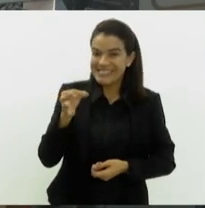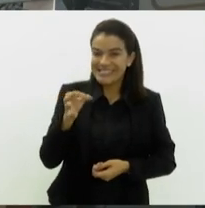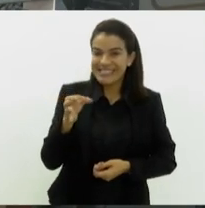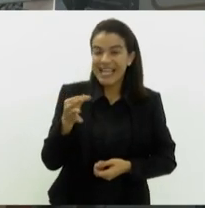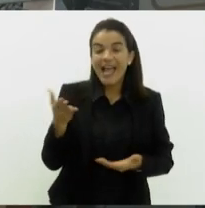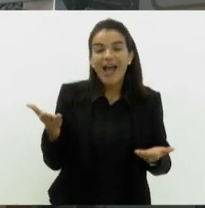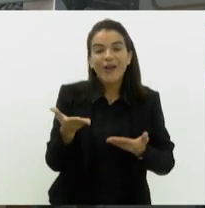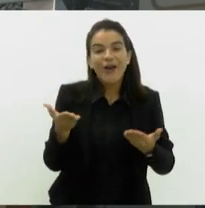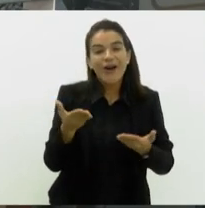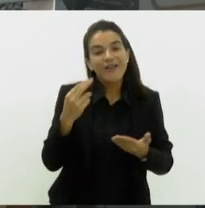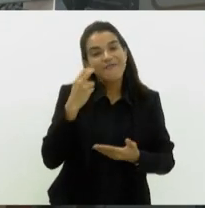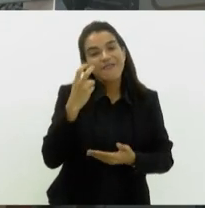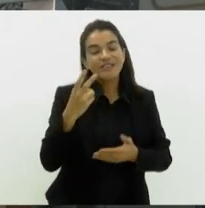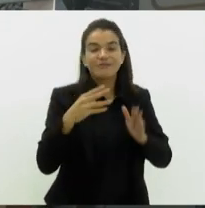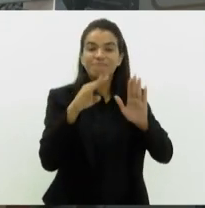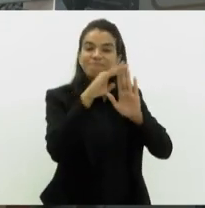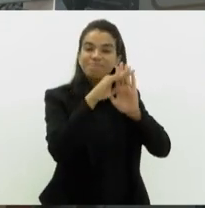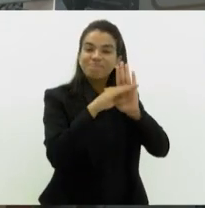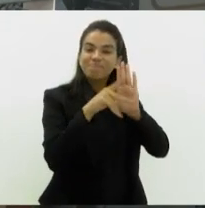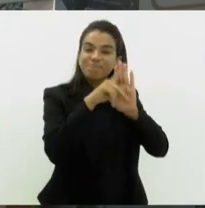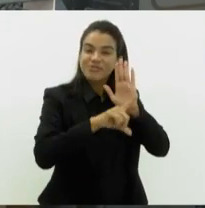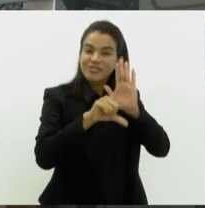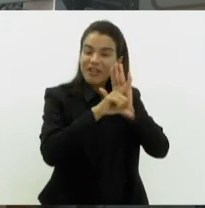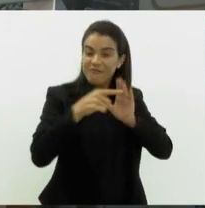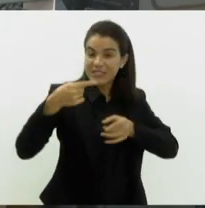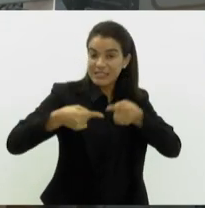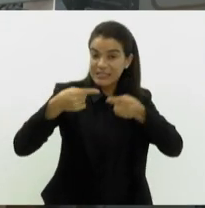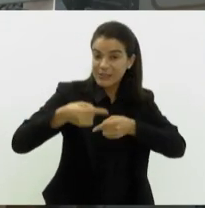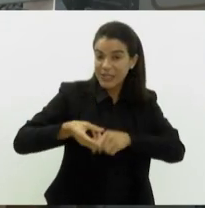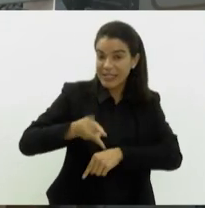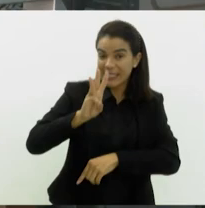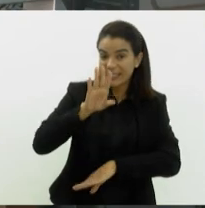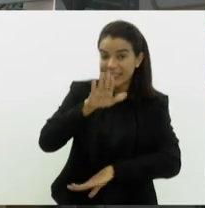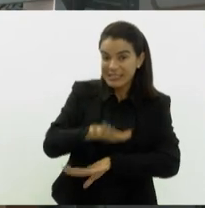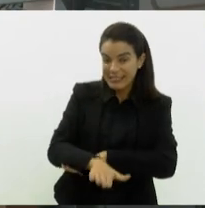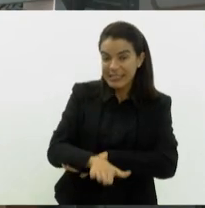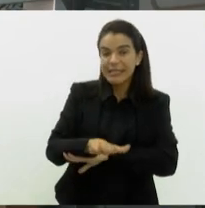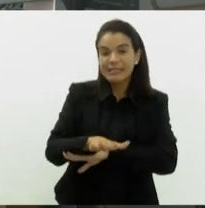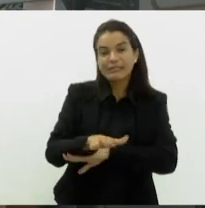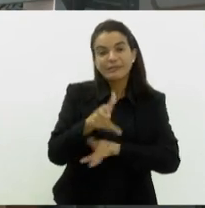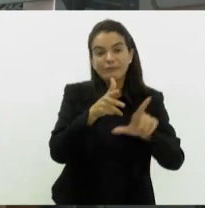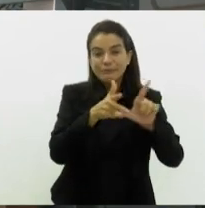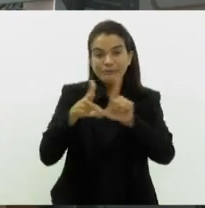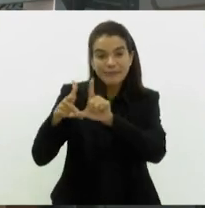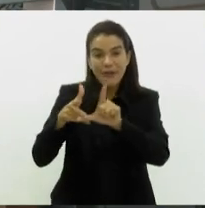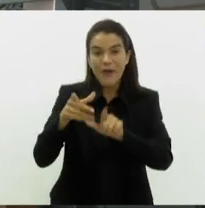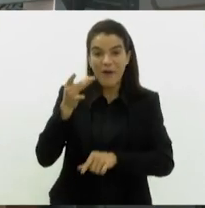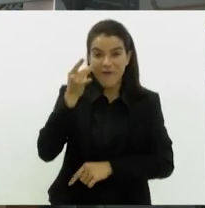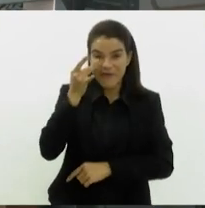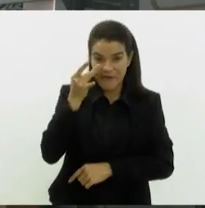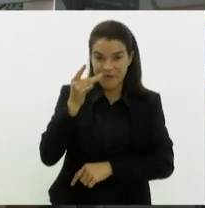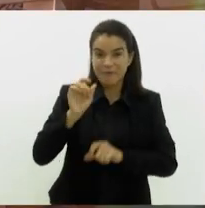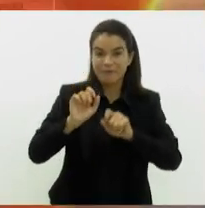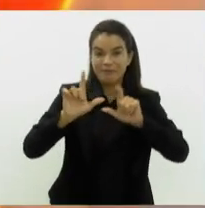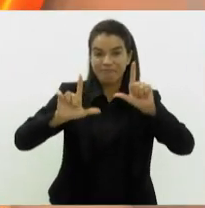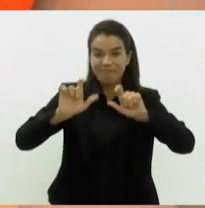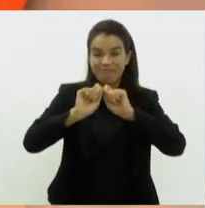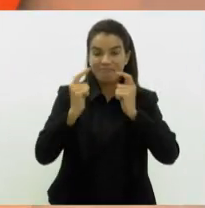Bom, e veja agora os projetos que serão discutidos no plenário às 3 horas da tarde com transmissão ao vivo pela TV ALERJ.